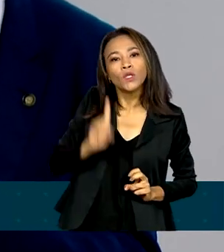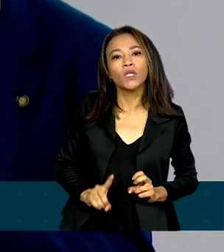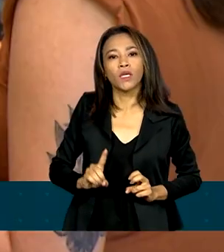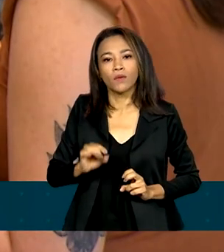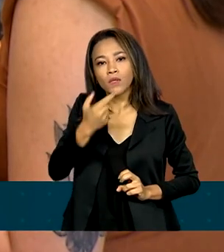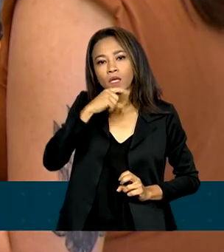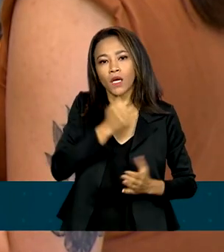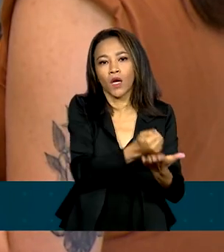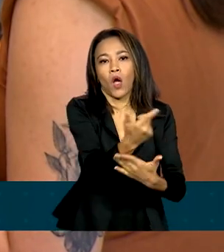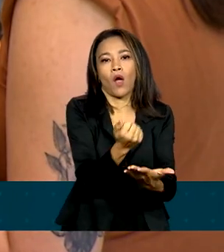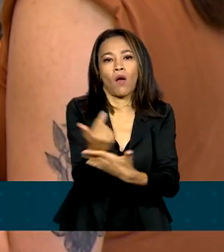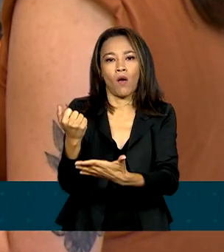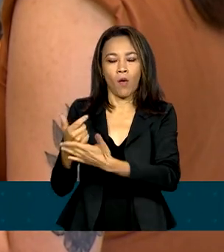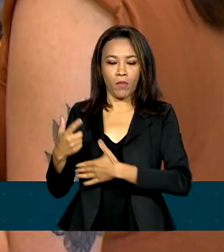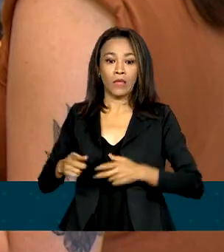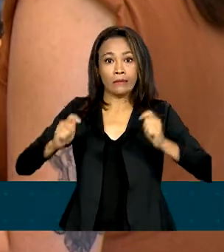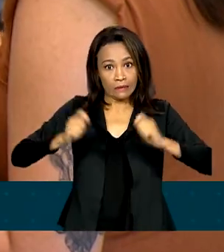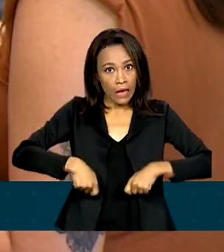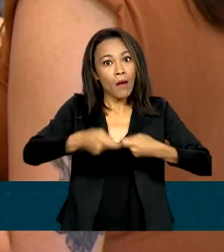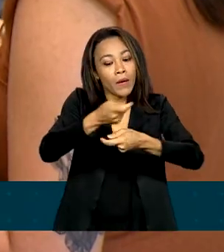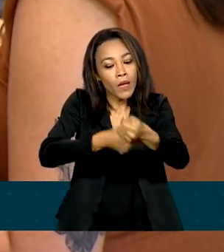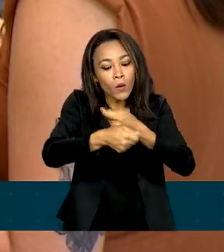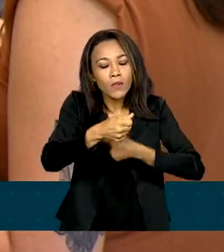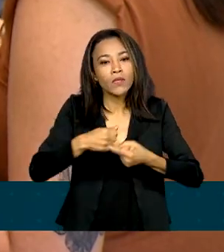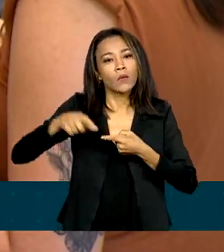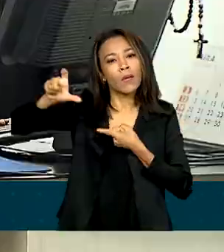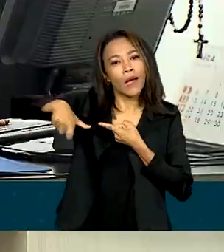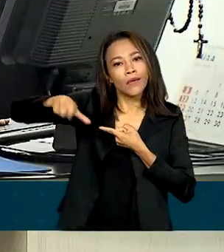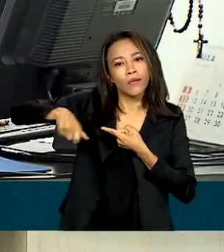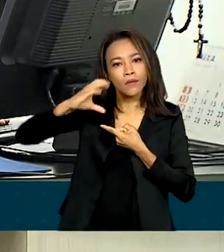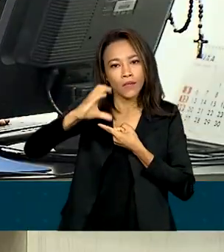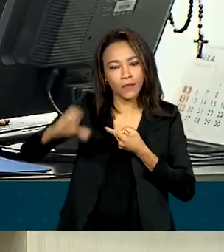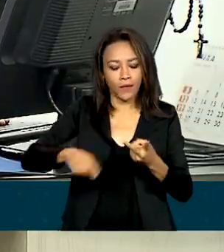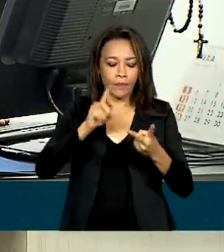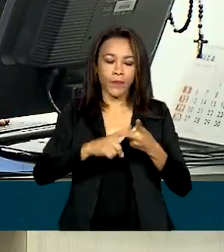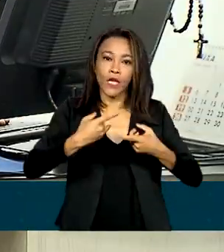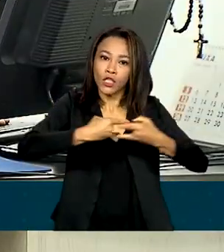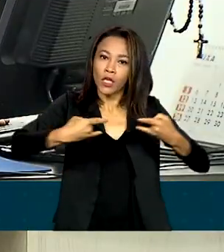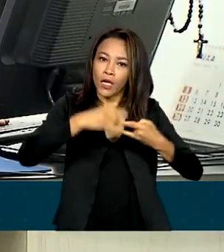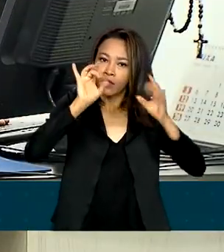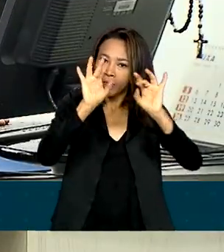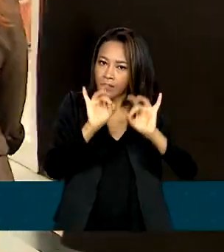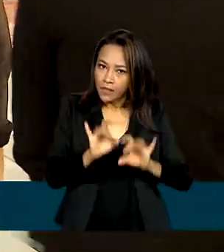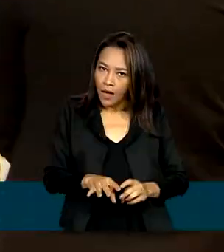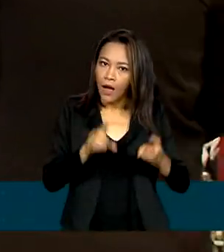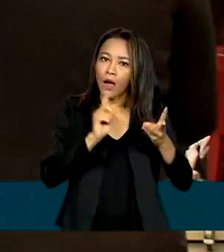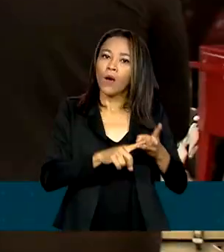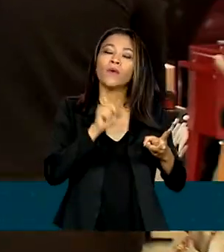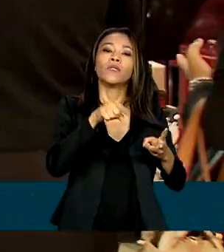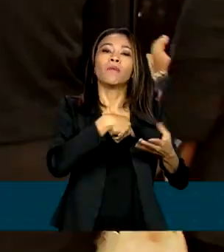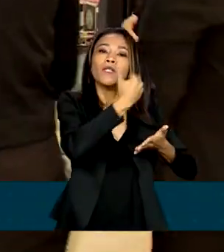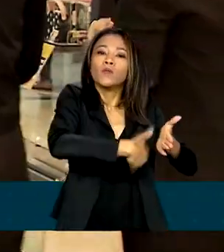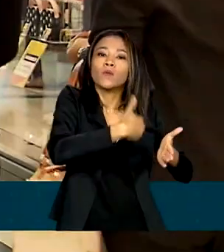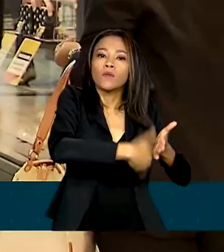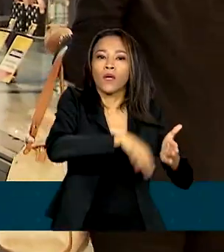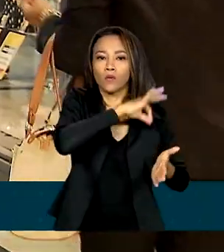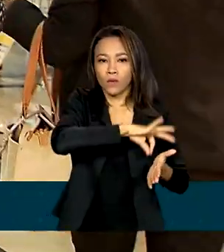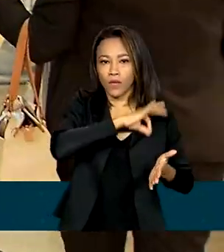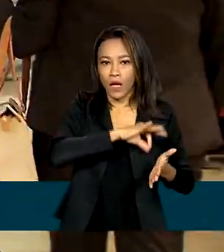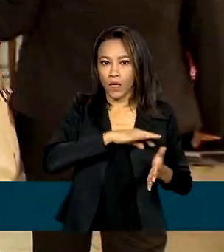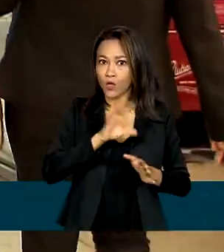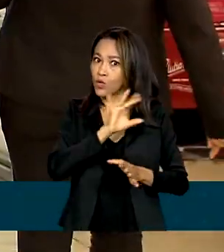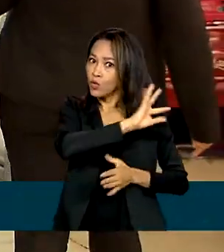consumidor. Podem ser negociadas dívidas de cartão de crédito, cheque especial e consignado. Só não estão nesta lista